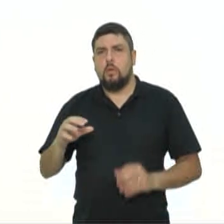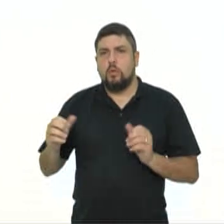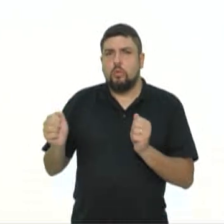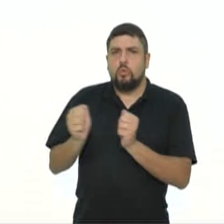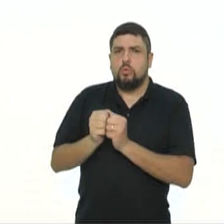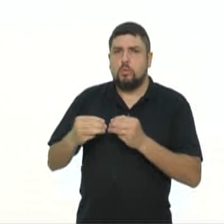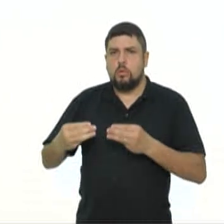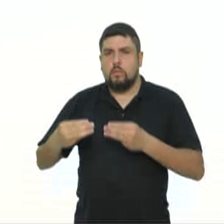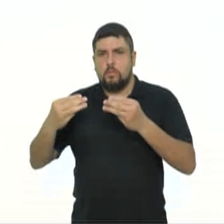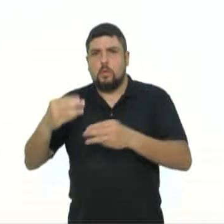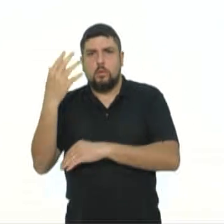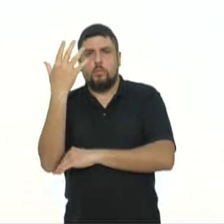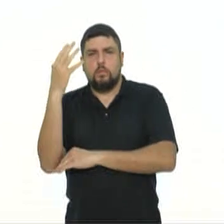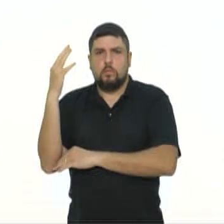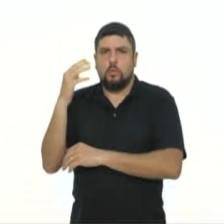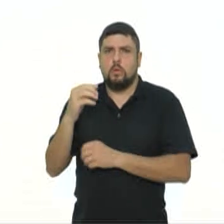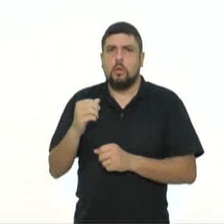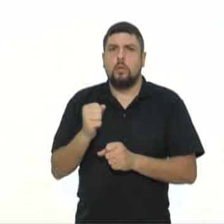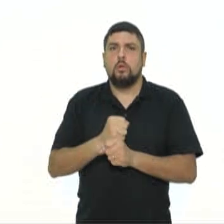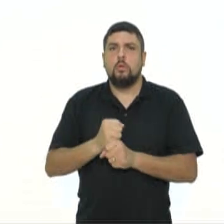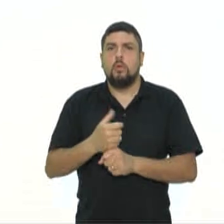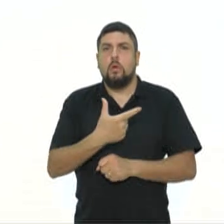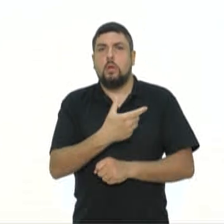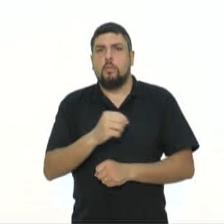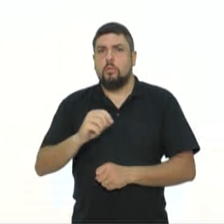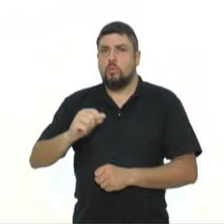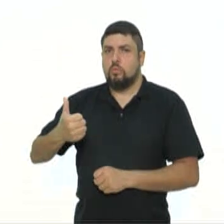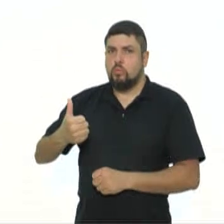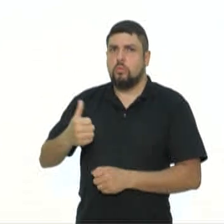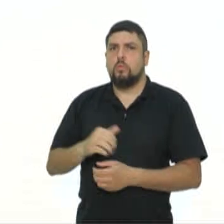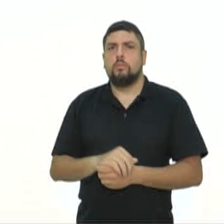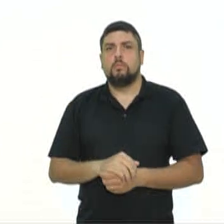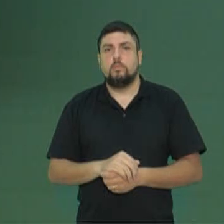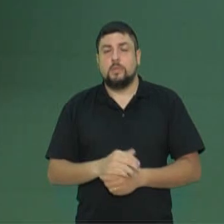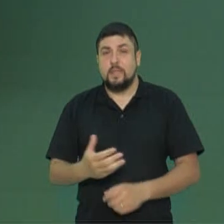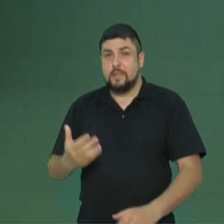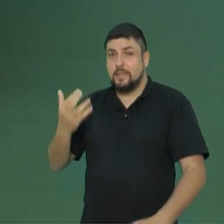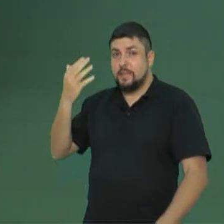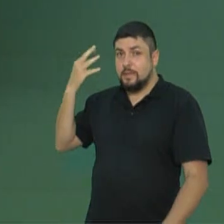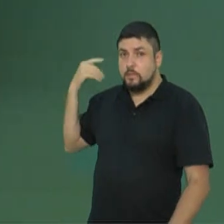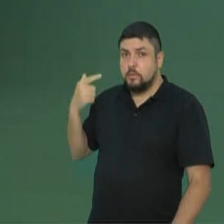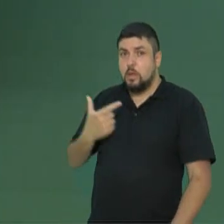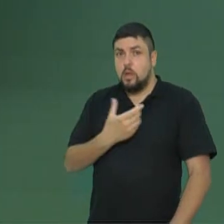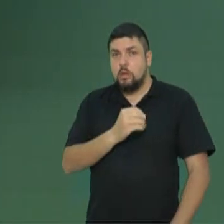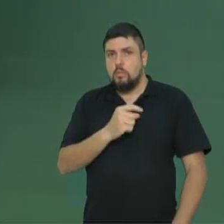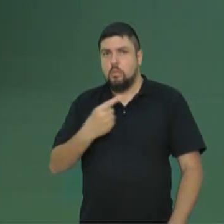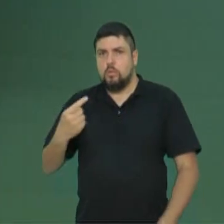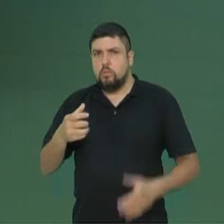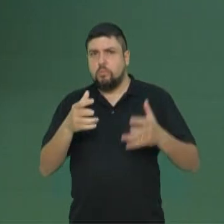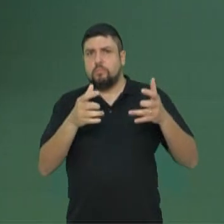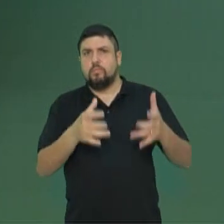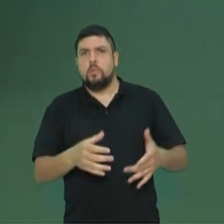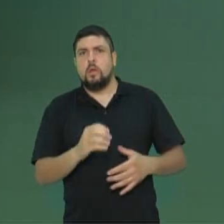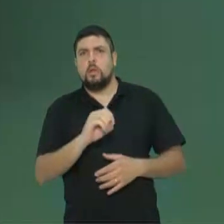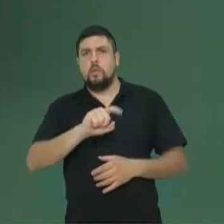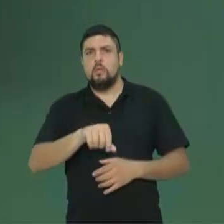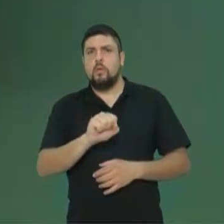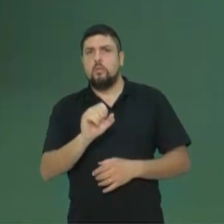Meio Ambiente, data de 2001. Então em 2001 tinha 0,8%. E os campos, 0,1%.